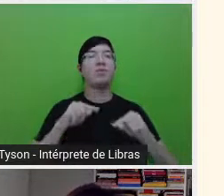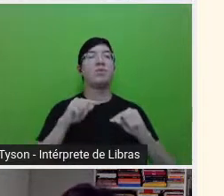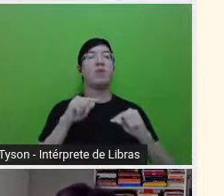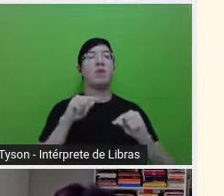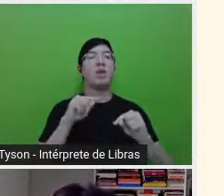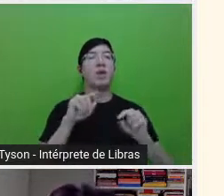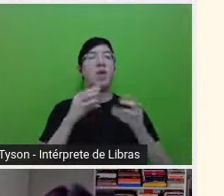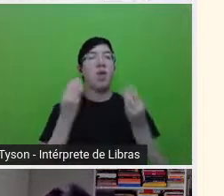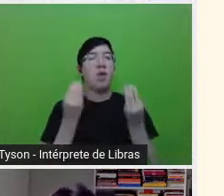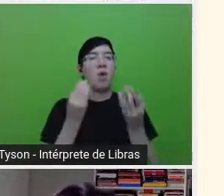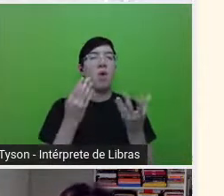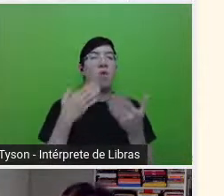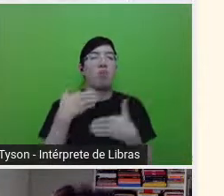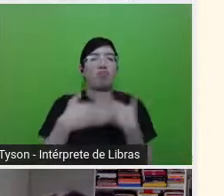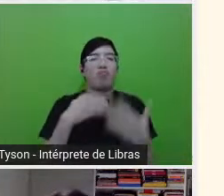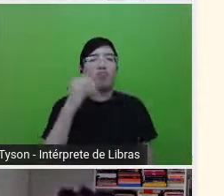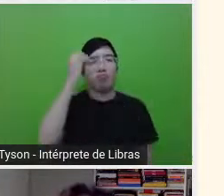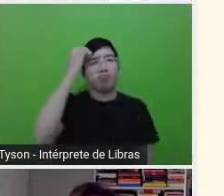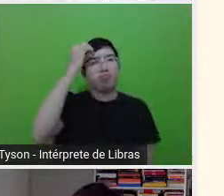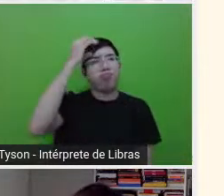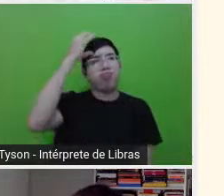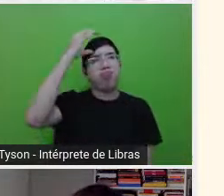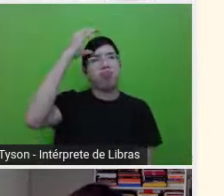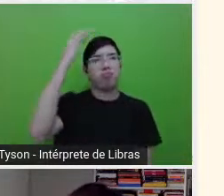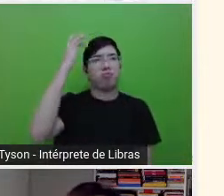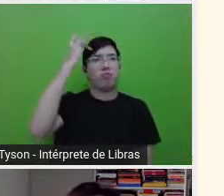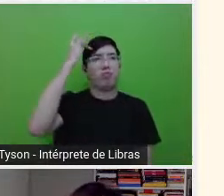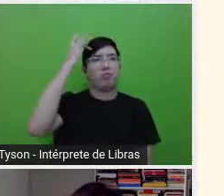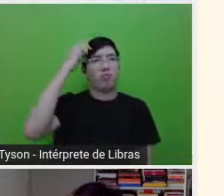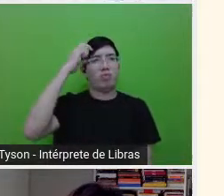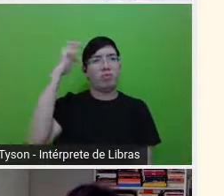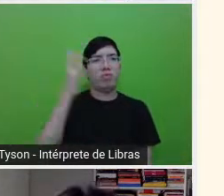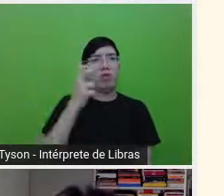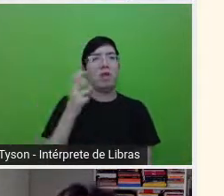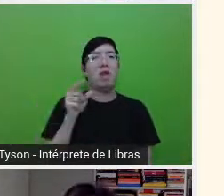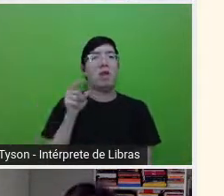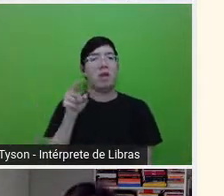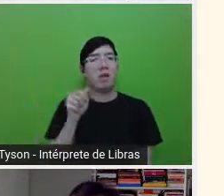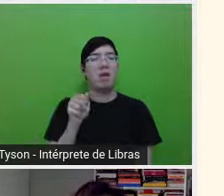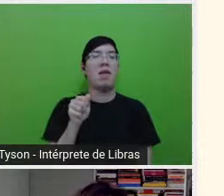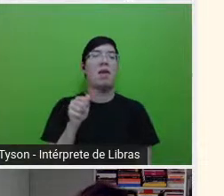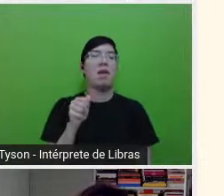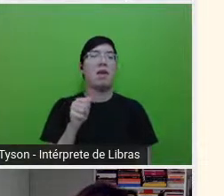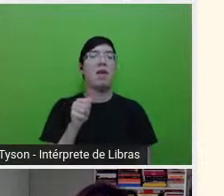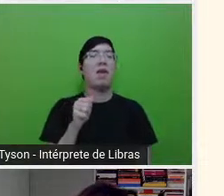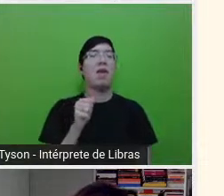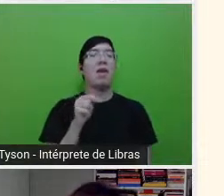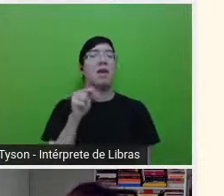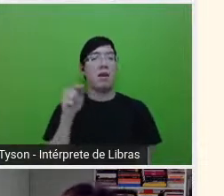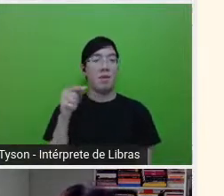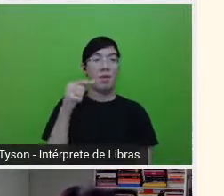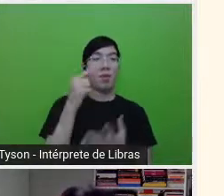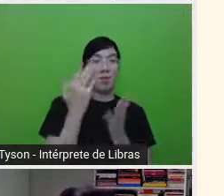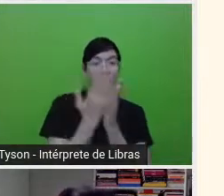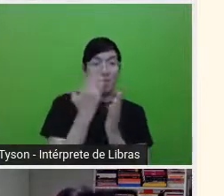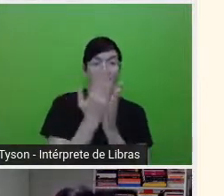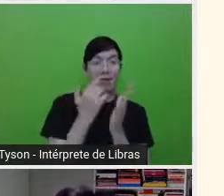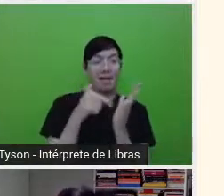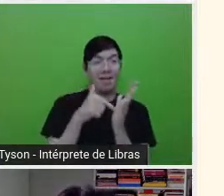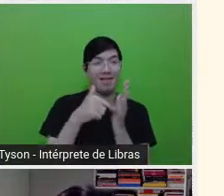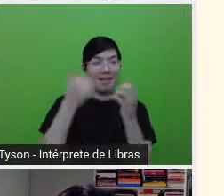A Amiga Genial é quase... Praticamente é considerado um romance de formação, né? Porque conta a história de uma pessoa